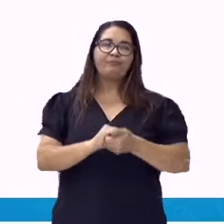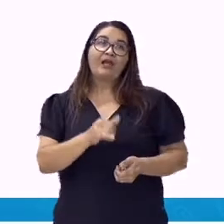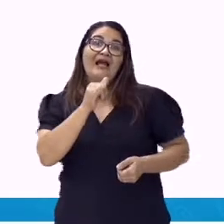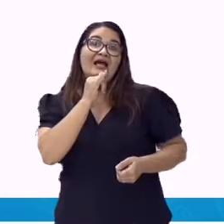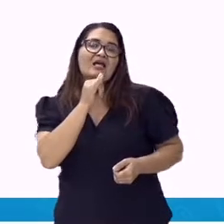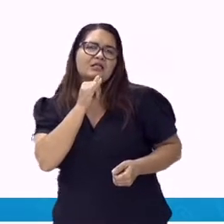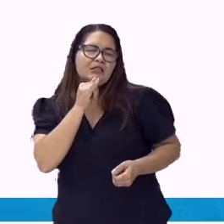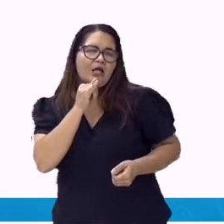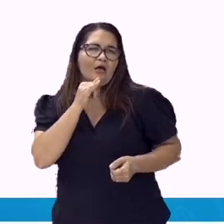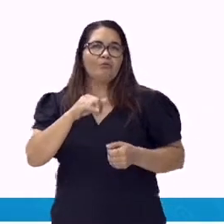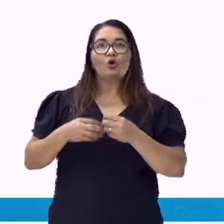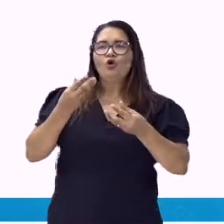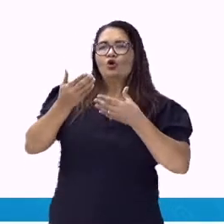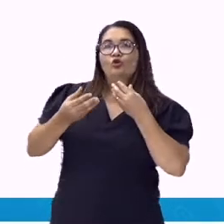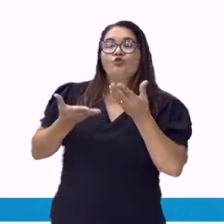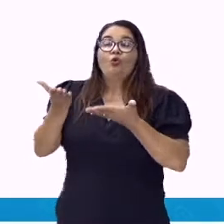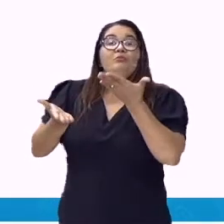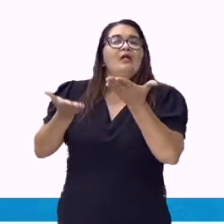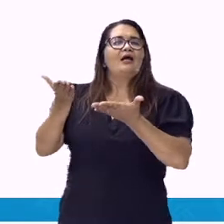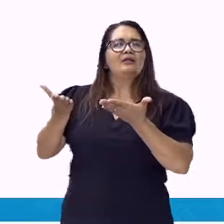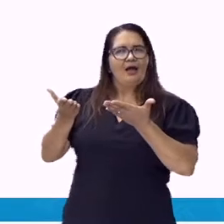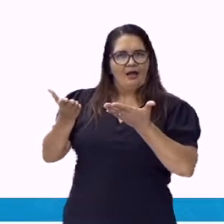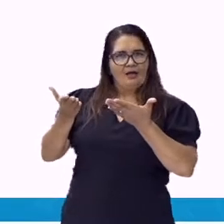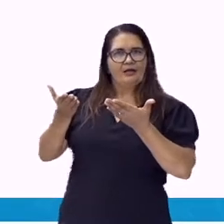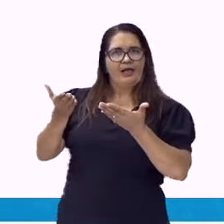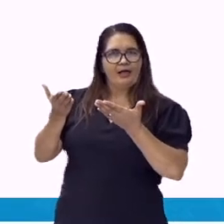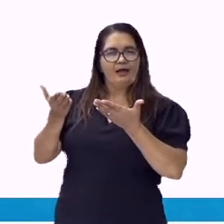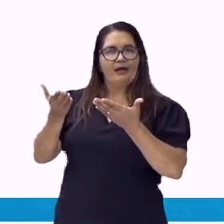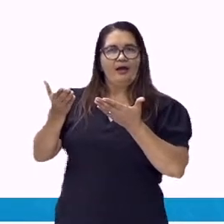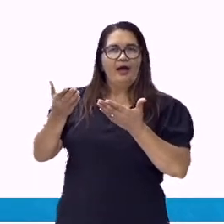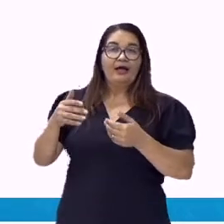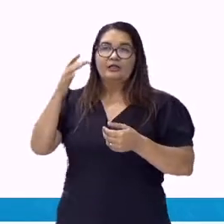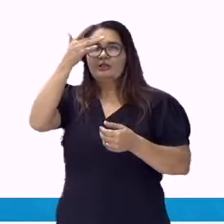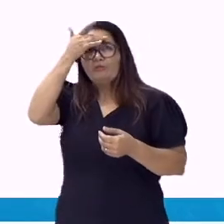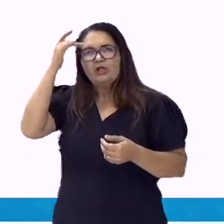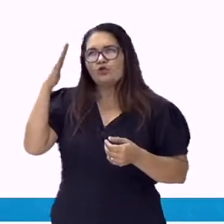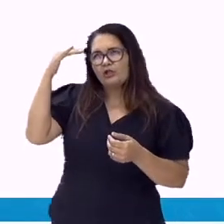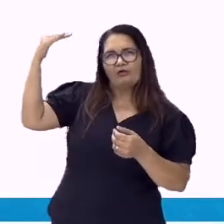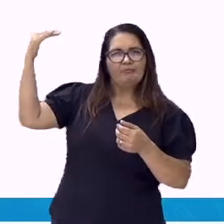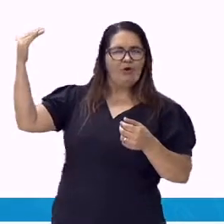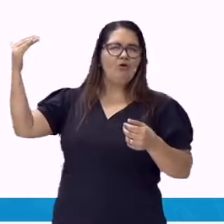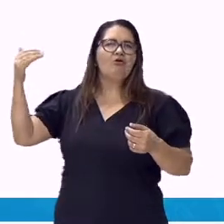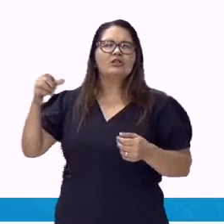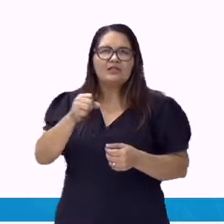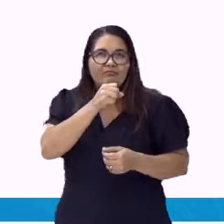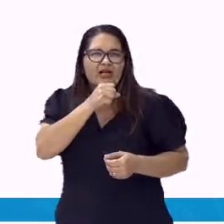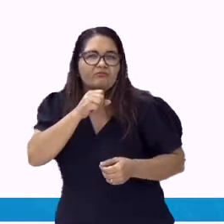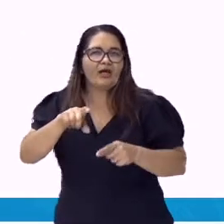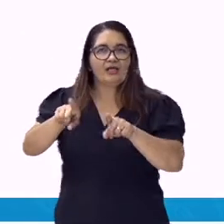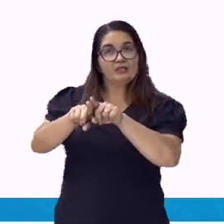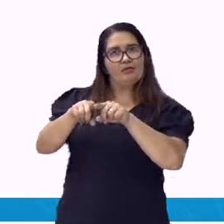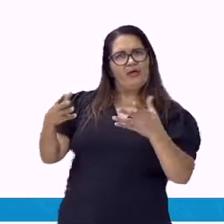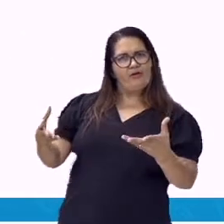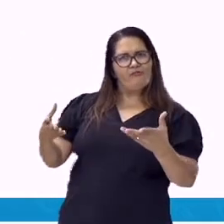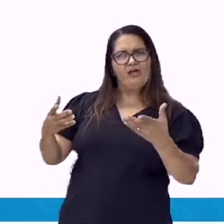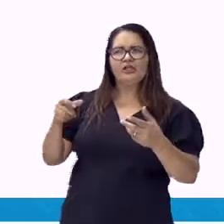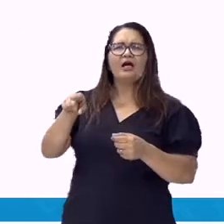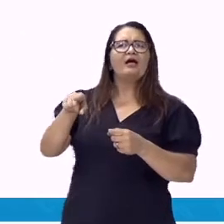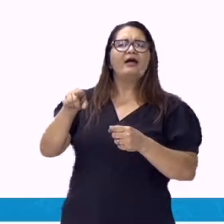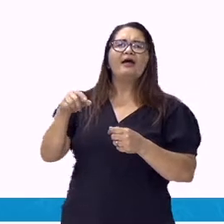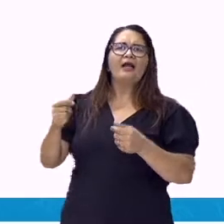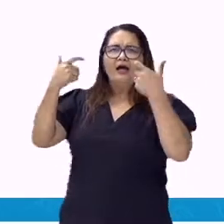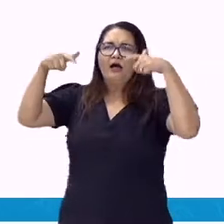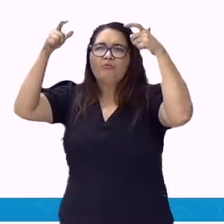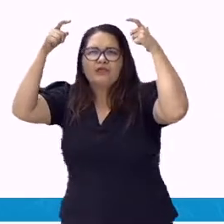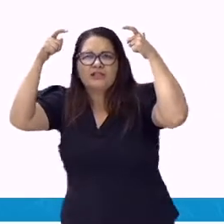pessoas que falamos. Por exemplo, Sua Majestade, Rainha Elizabeth II, divulga clique de foto em